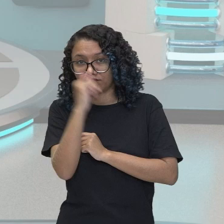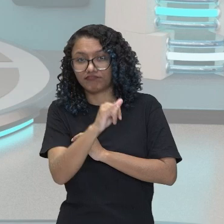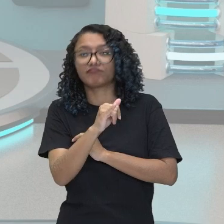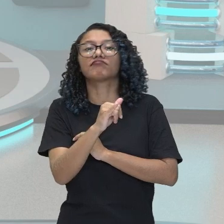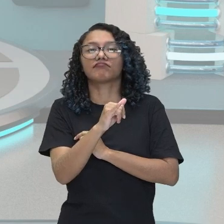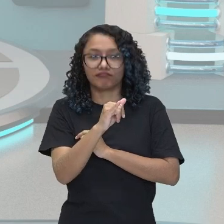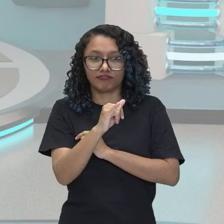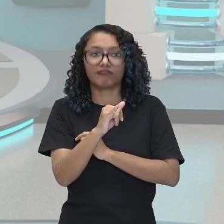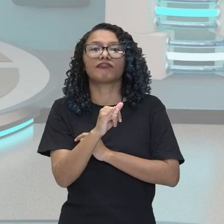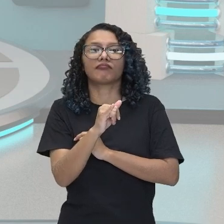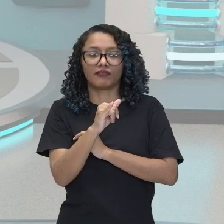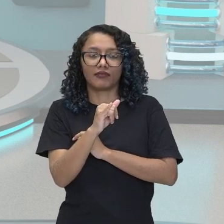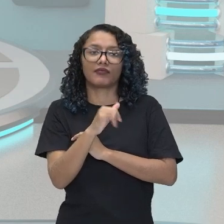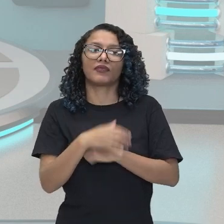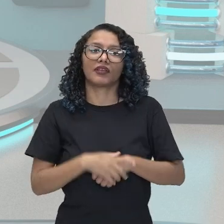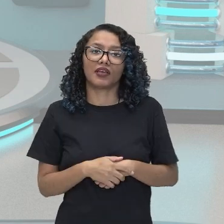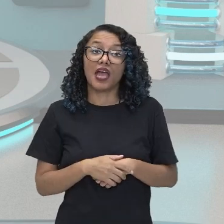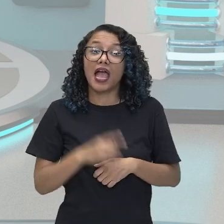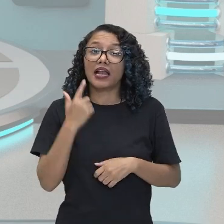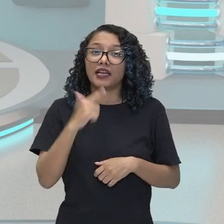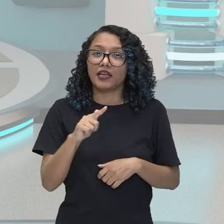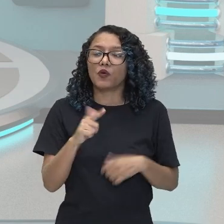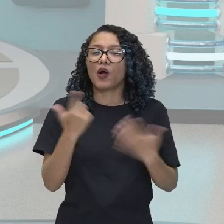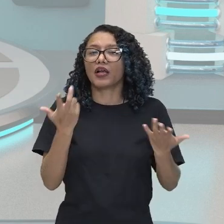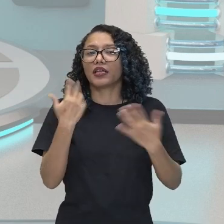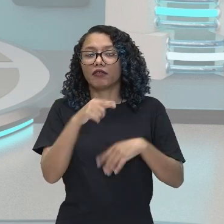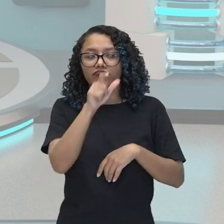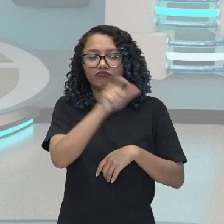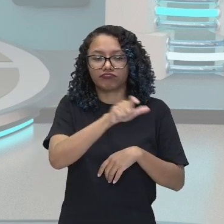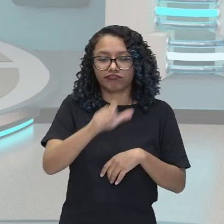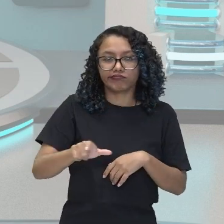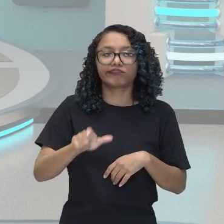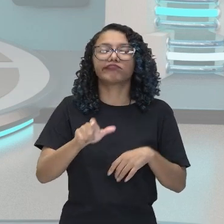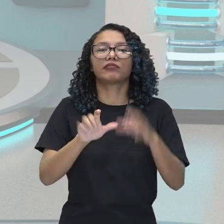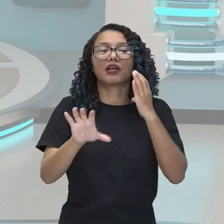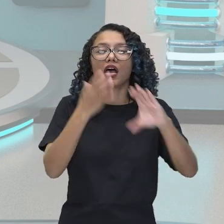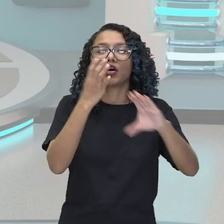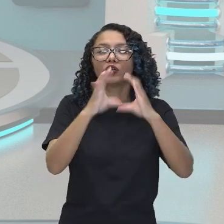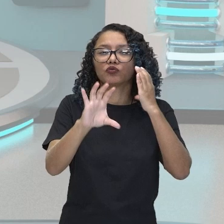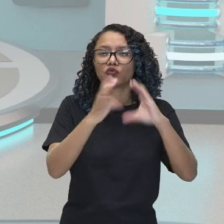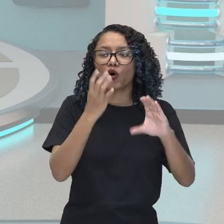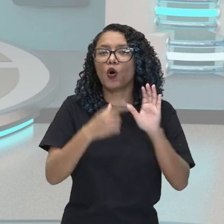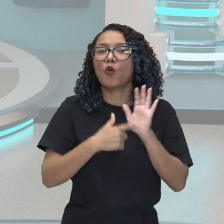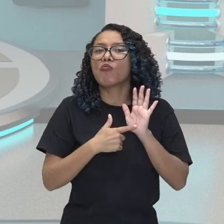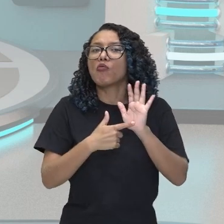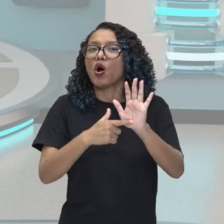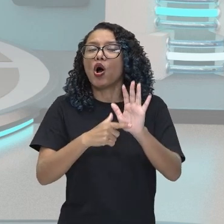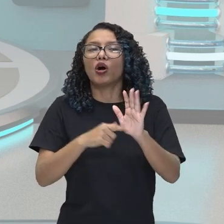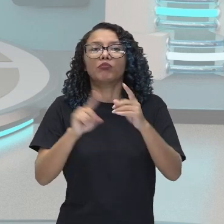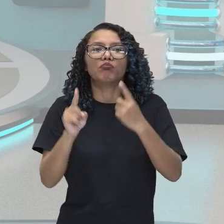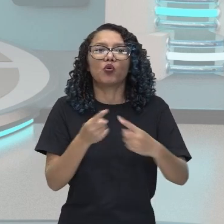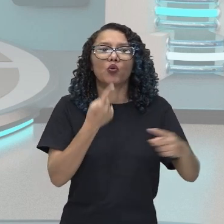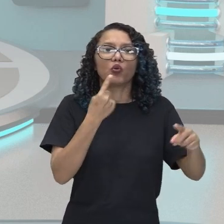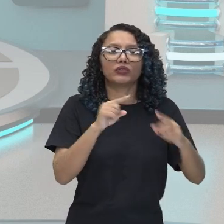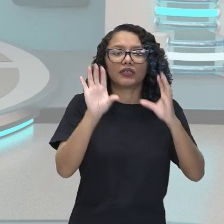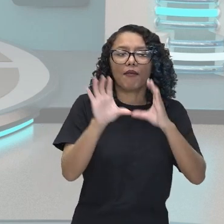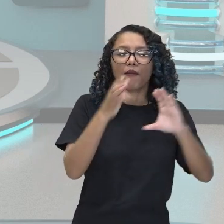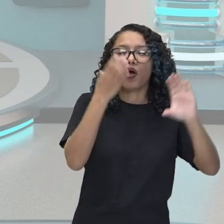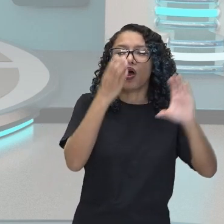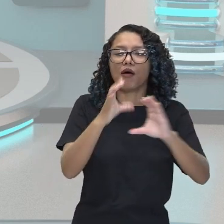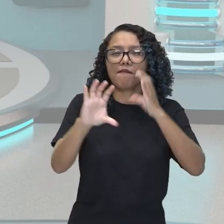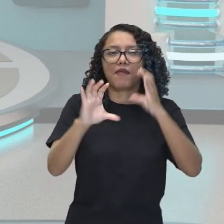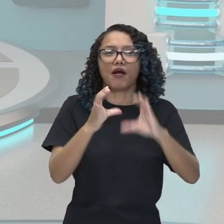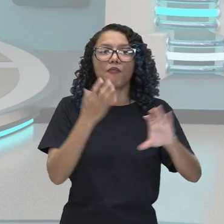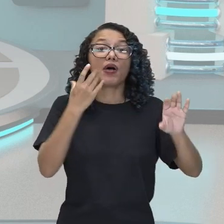cantores ali interpretam, a música, a história ali, é através desses dois idiomas, ou